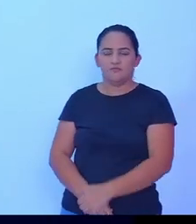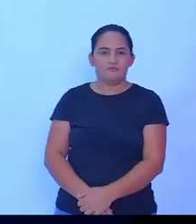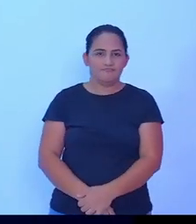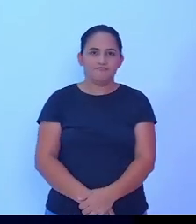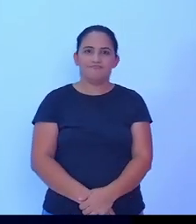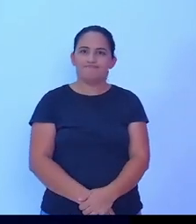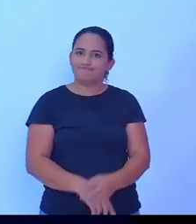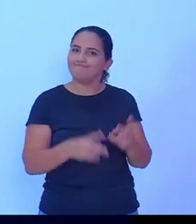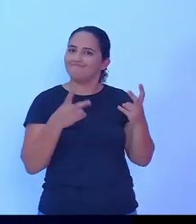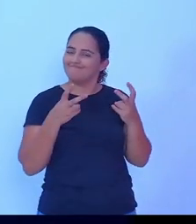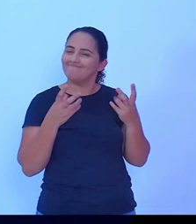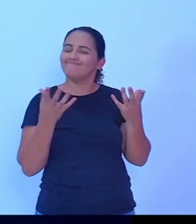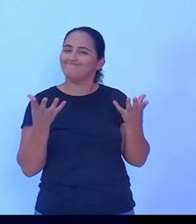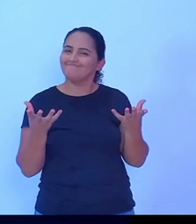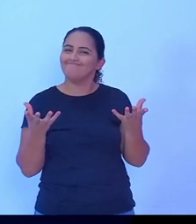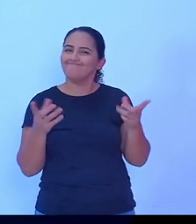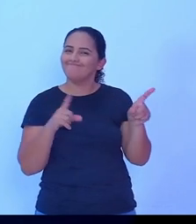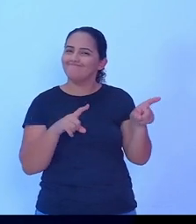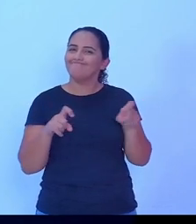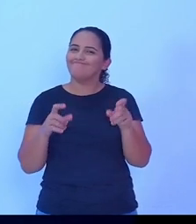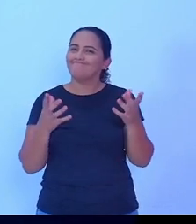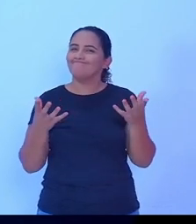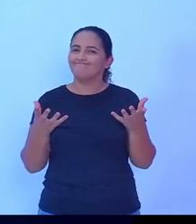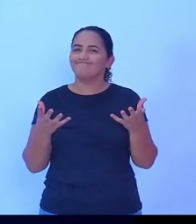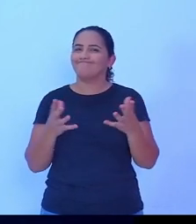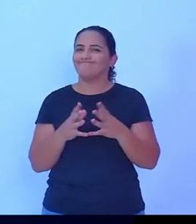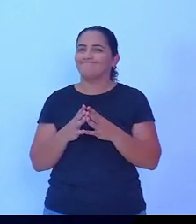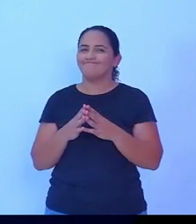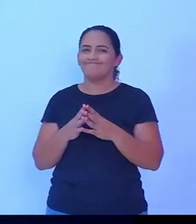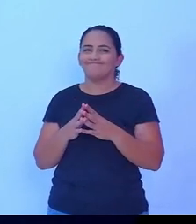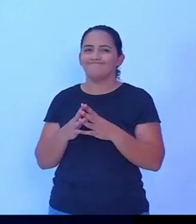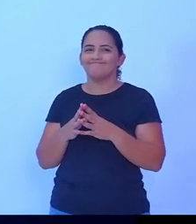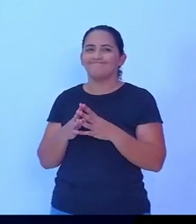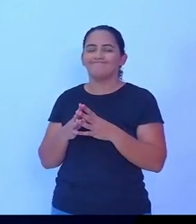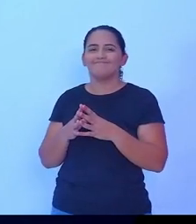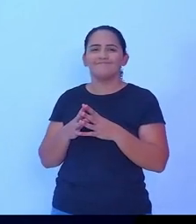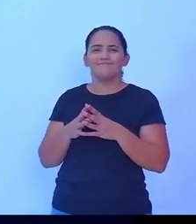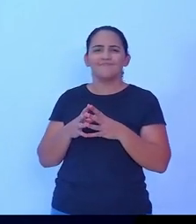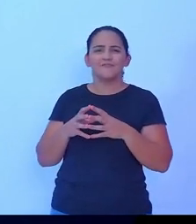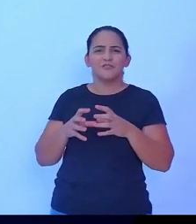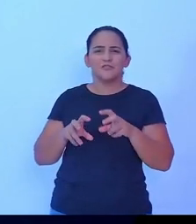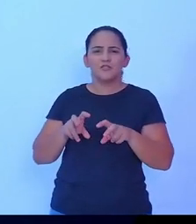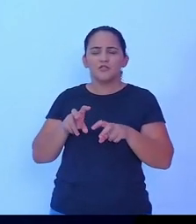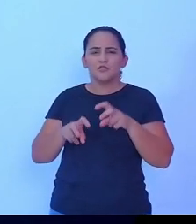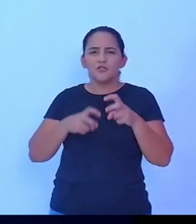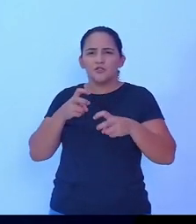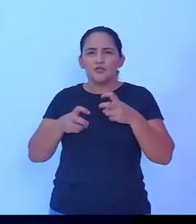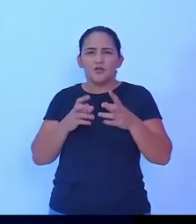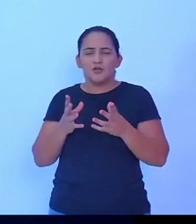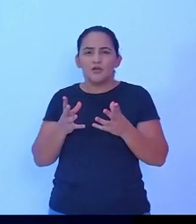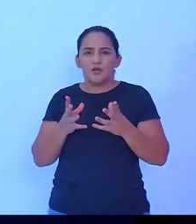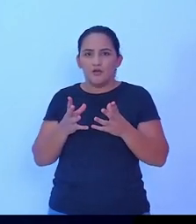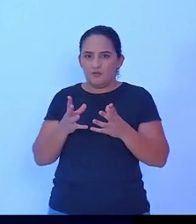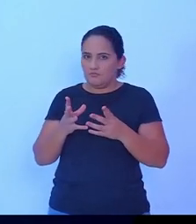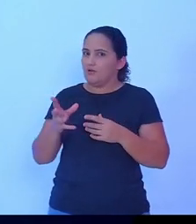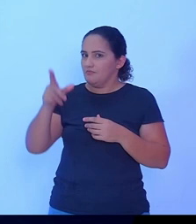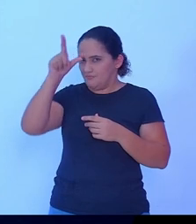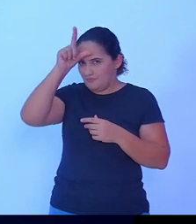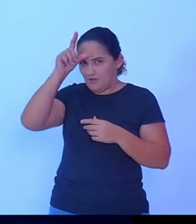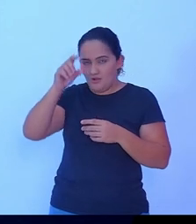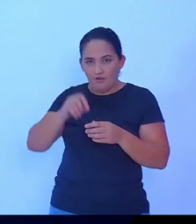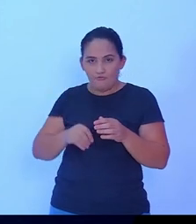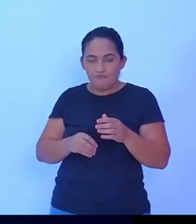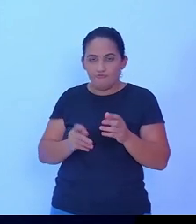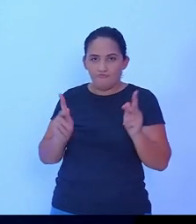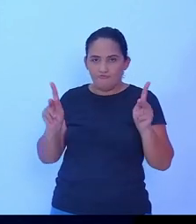bem, a agricultura é a mola mestre do nosso município. Eu, se eu for eleito, a gente